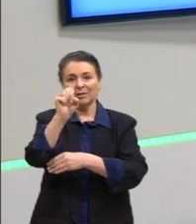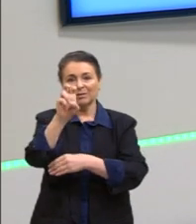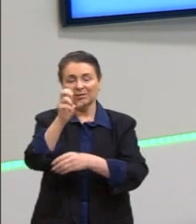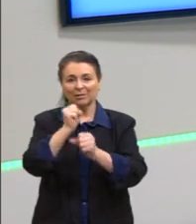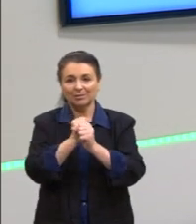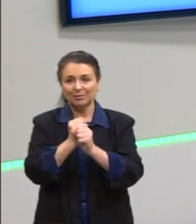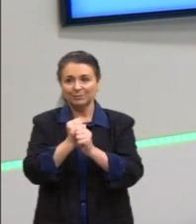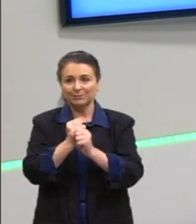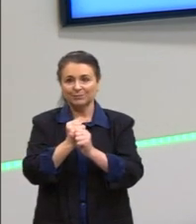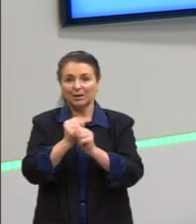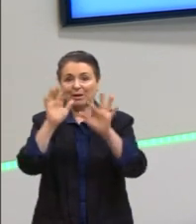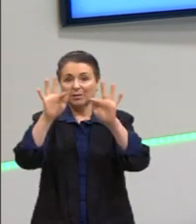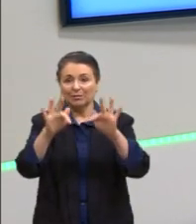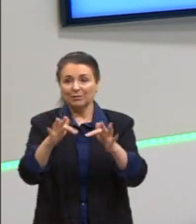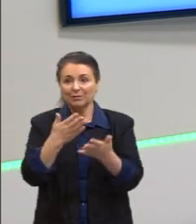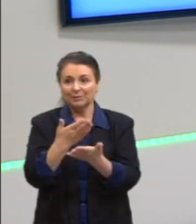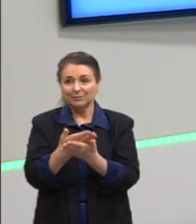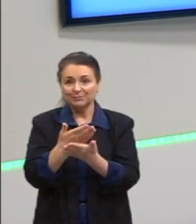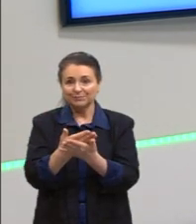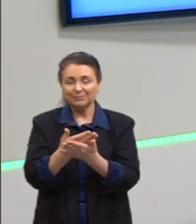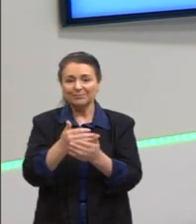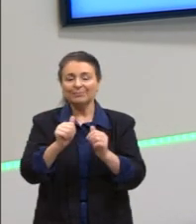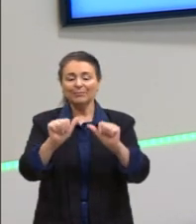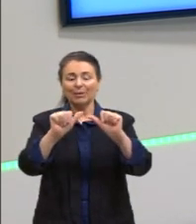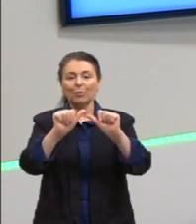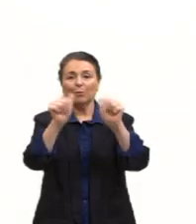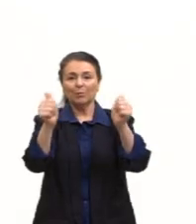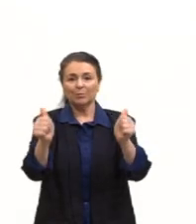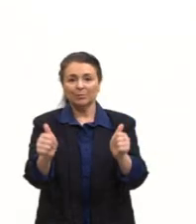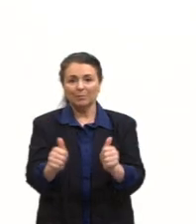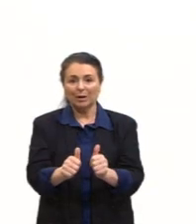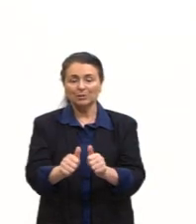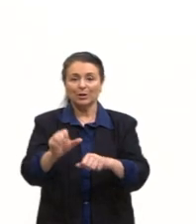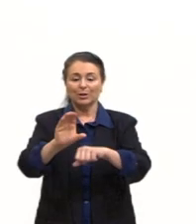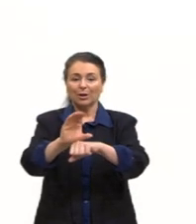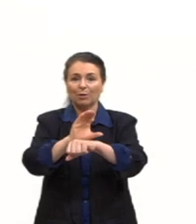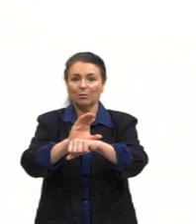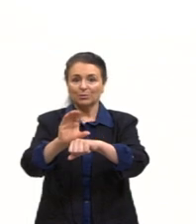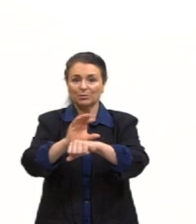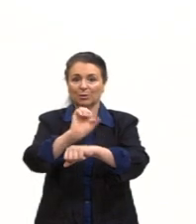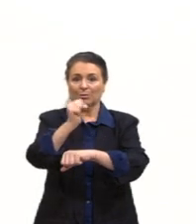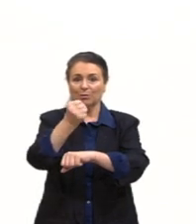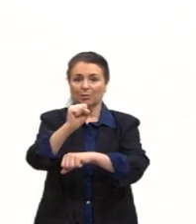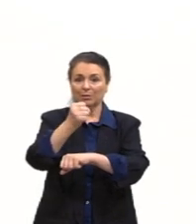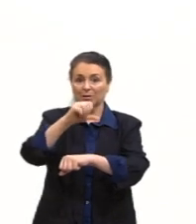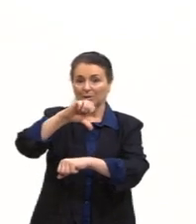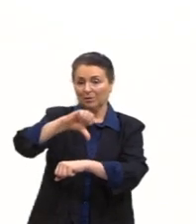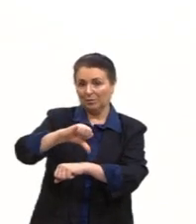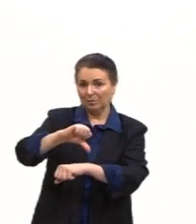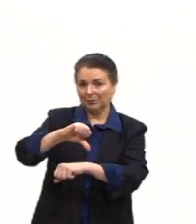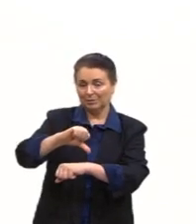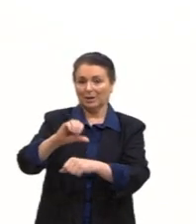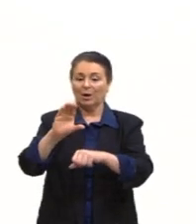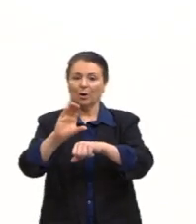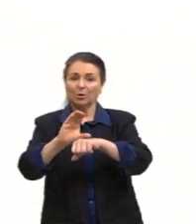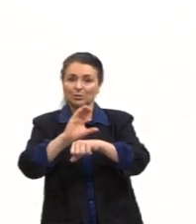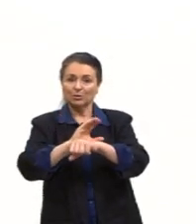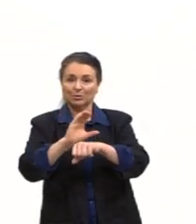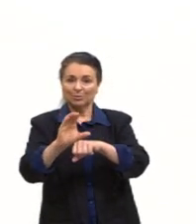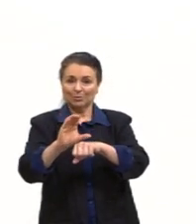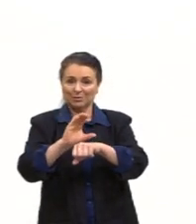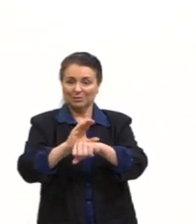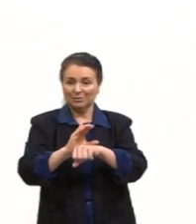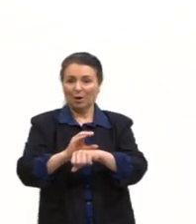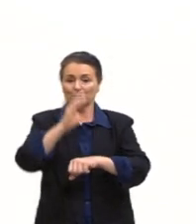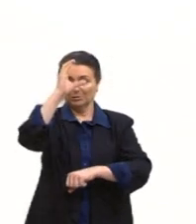para encerrar nossa aula, pessoal, uma imagem da Constituição de 1989, considerada Constituição cidadã, uma